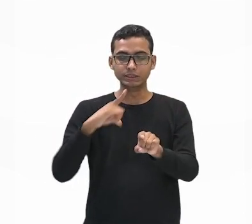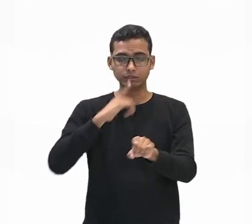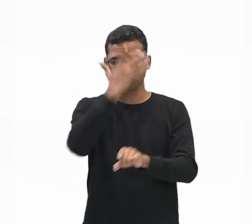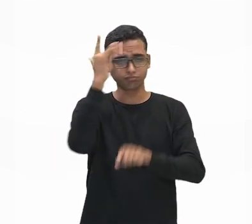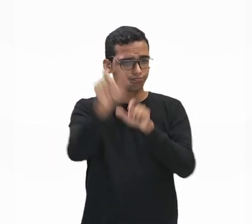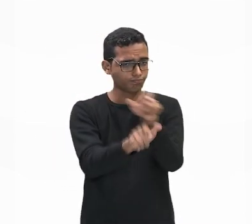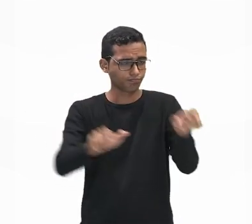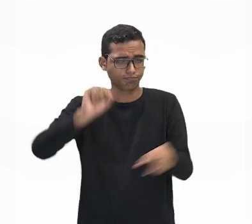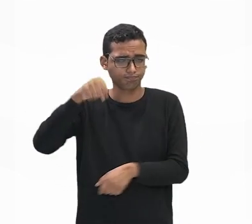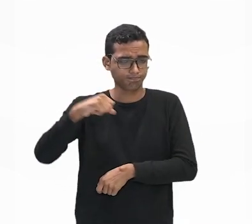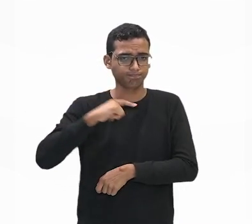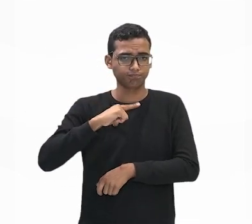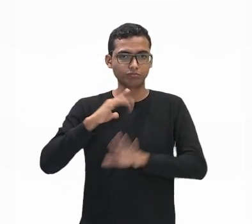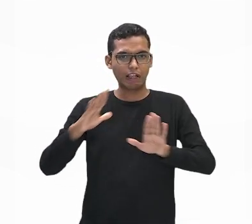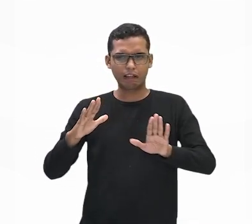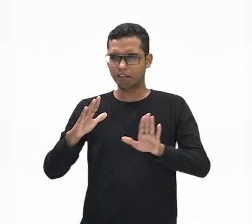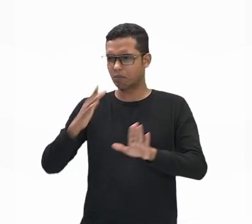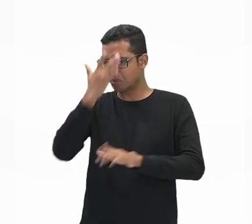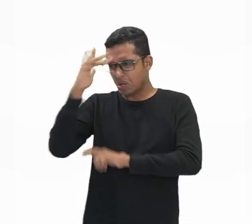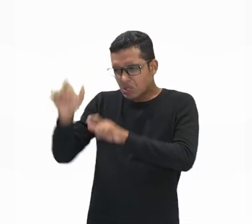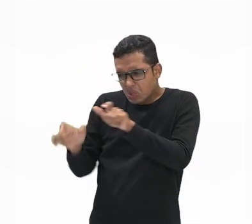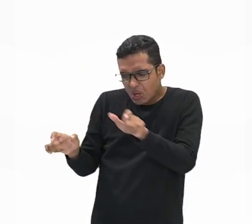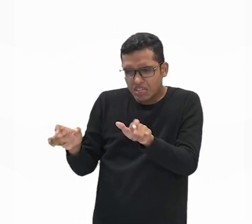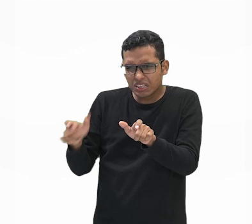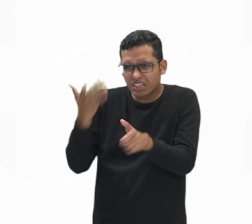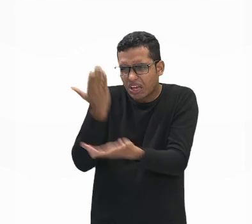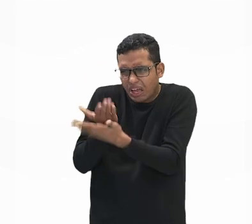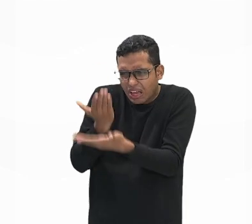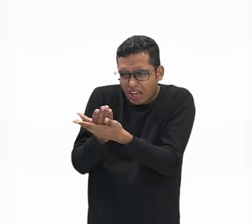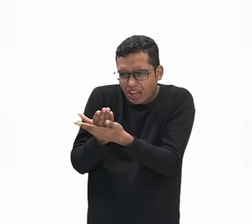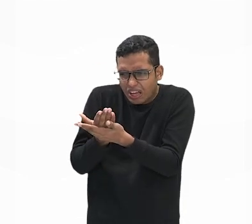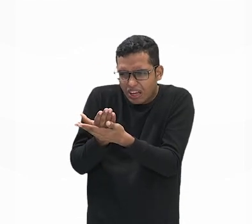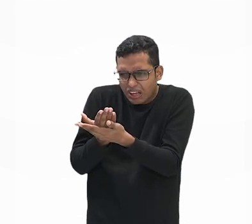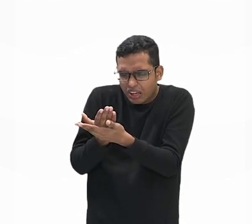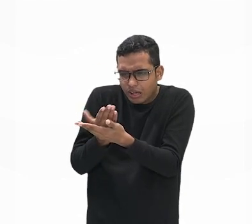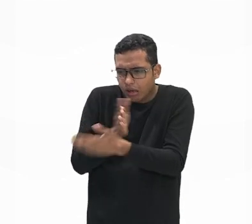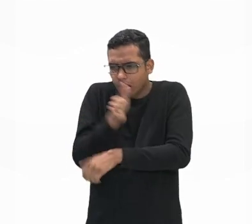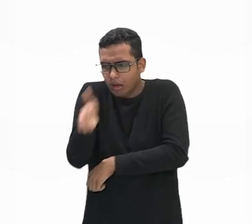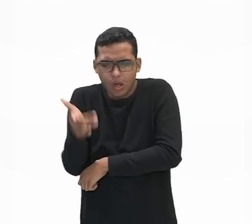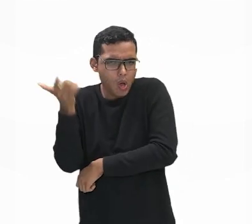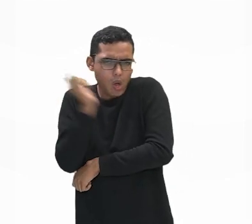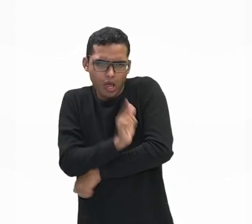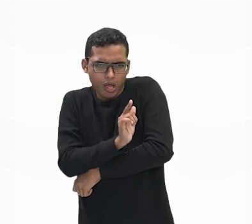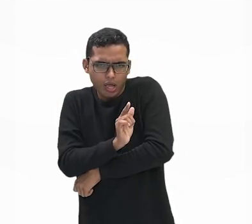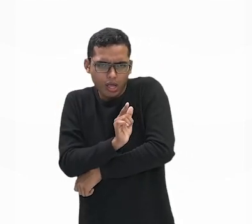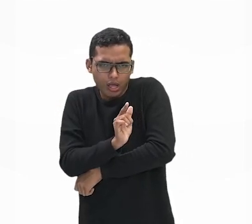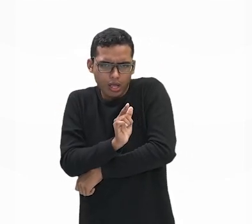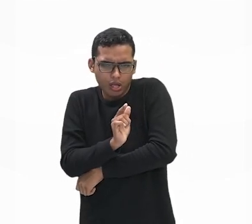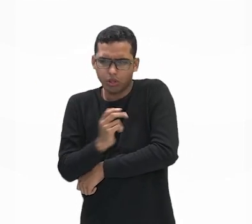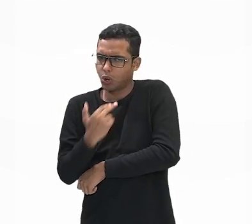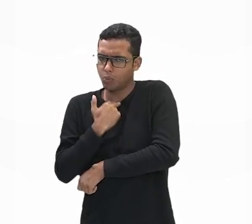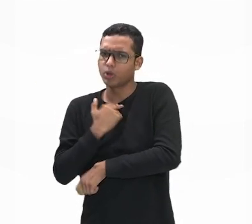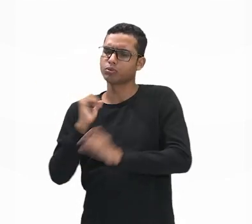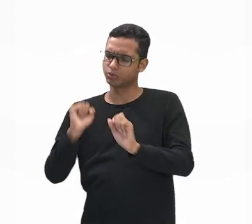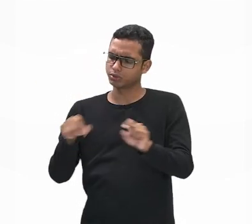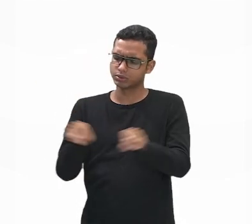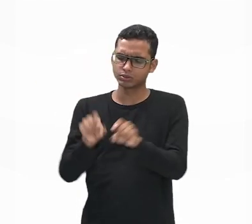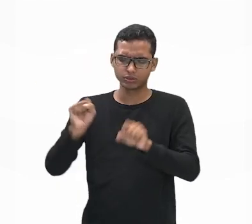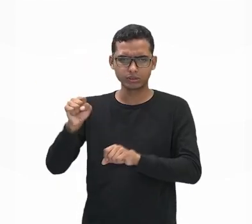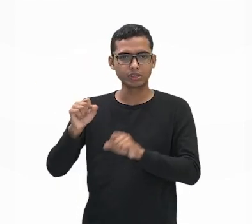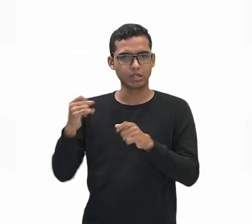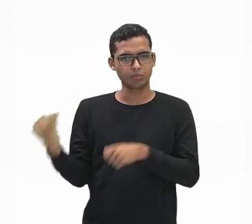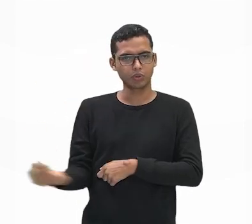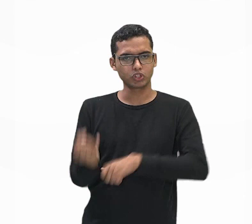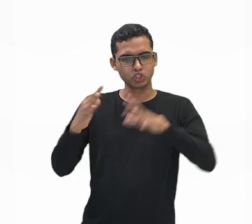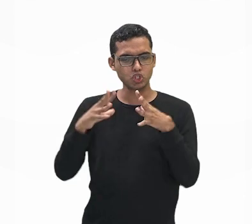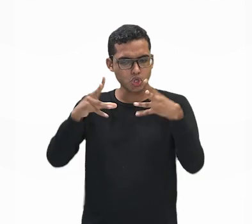ter pessoas sem acesso à educação. Essa próxima tabela, esse próximo gráfico que a gente vai ver aí, pessoal, ele traz